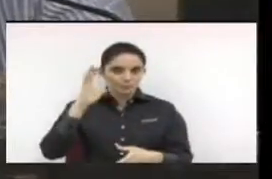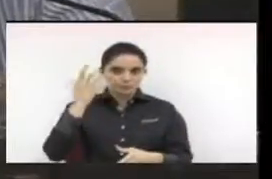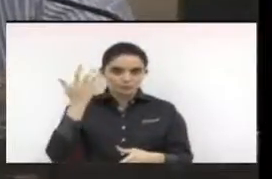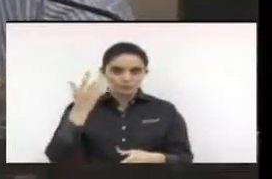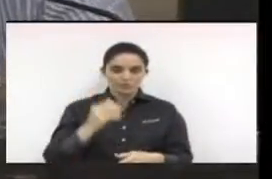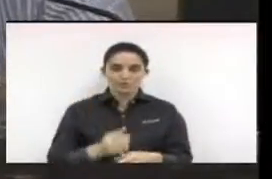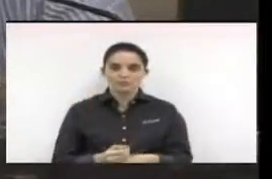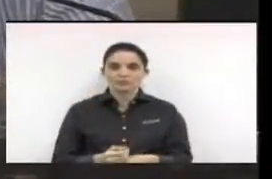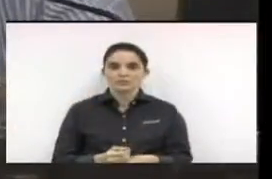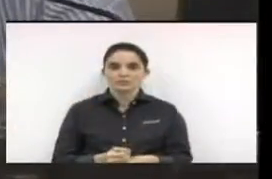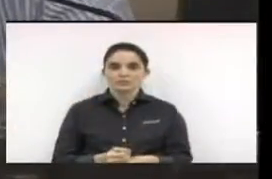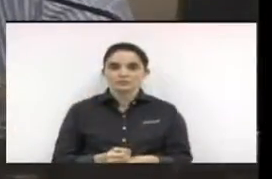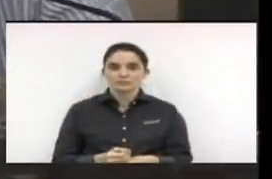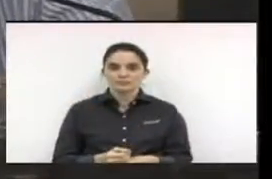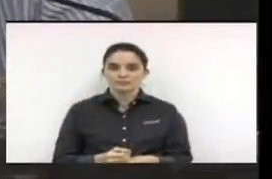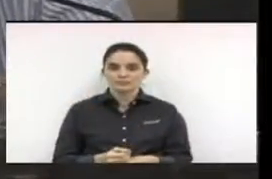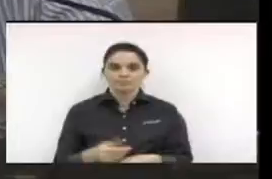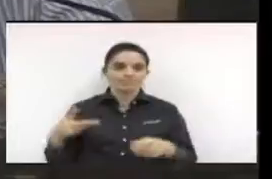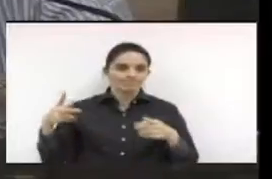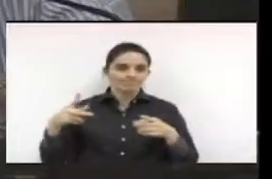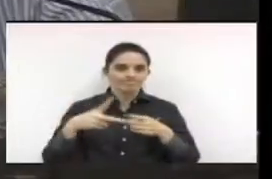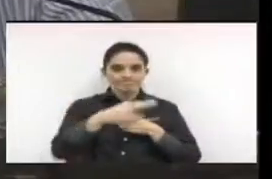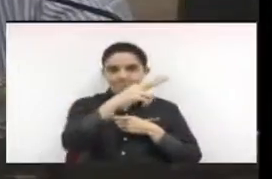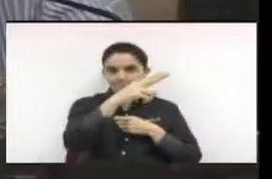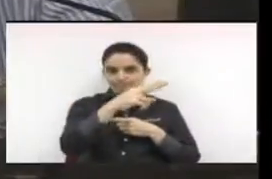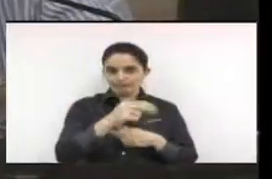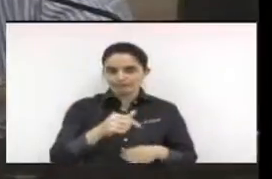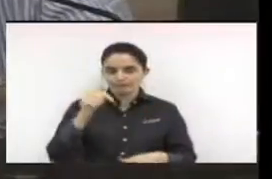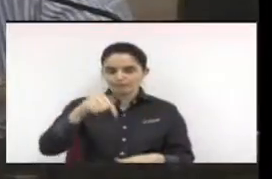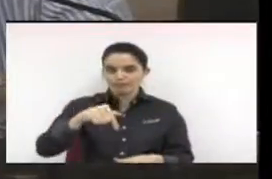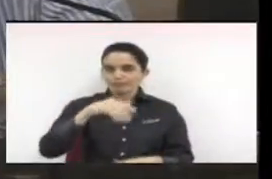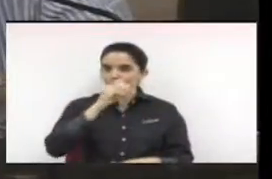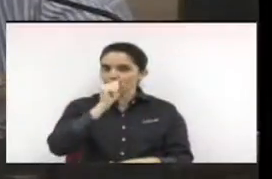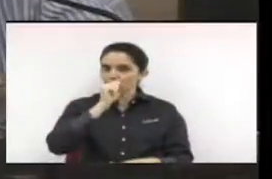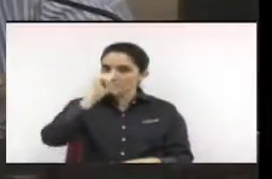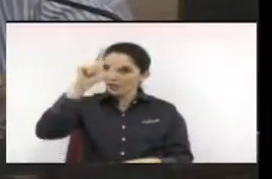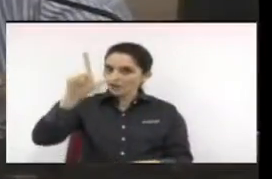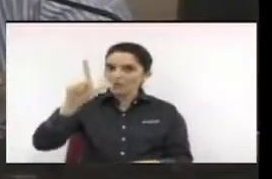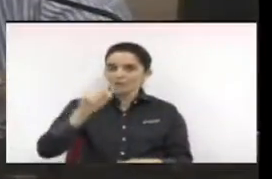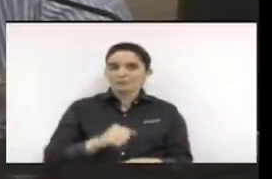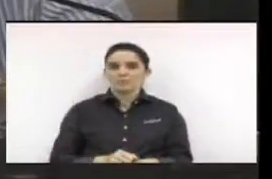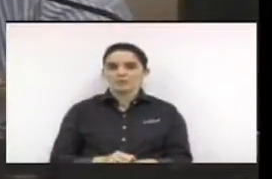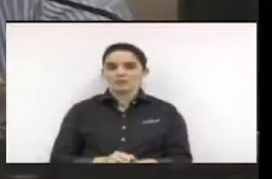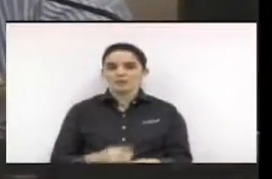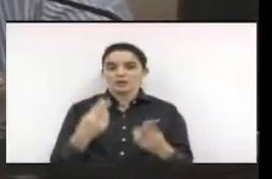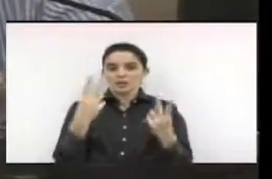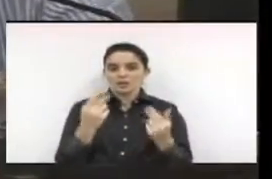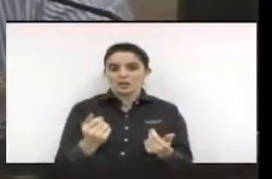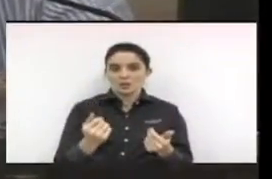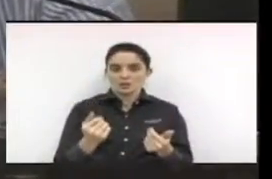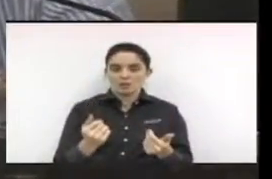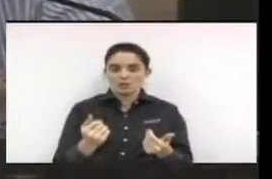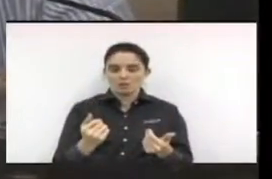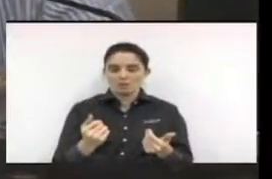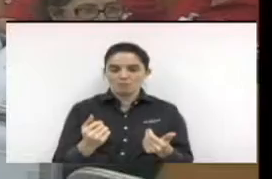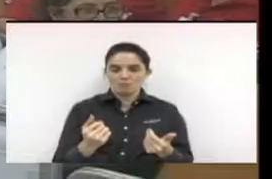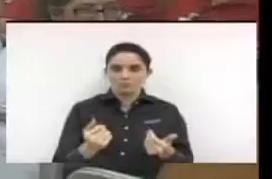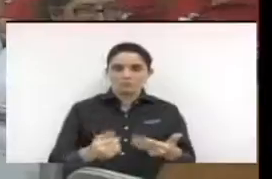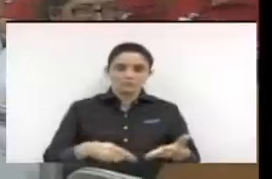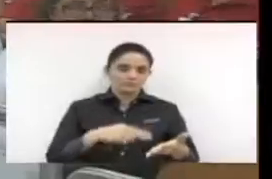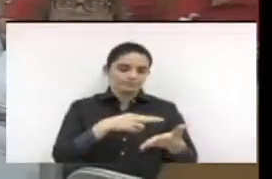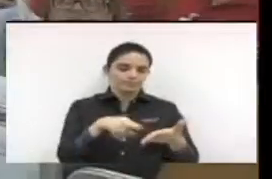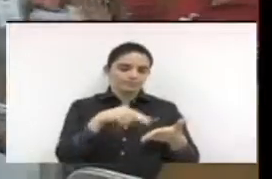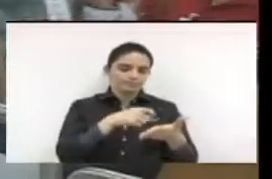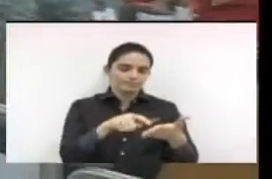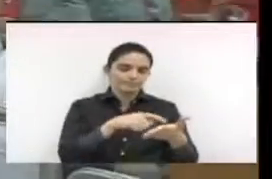impactou em medidas em nosso município, como a suspensão da matrícula para o ano de 2016 no